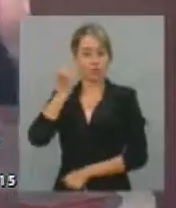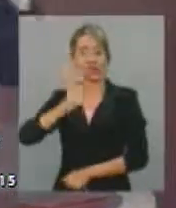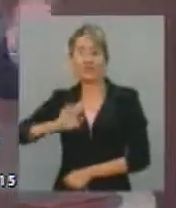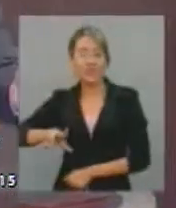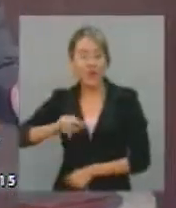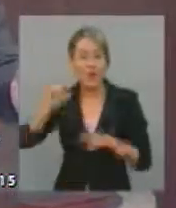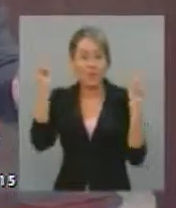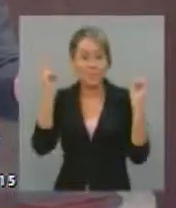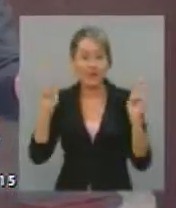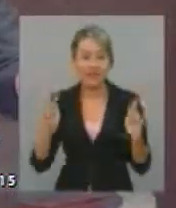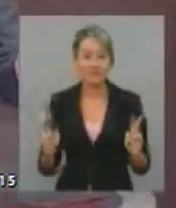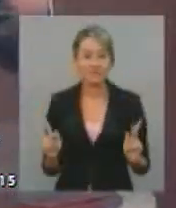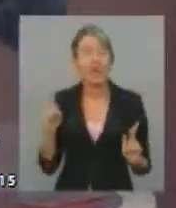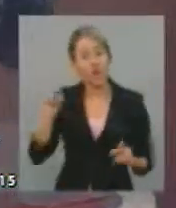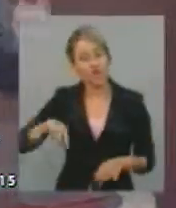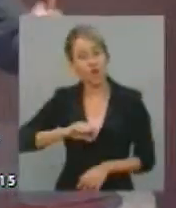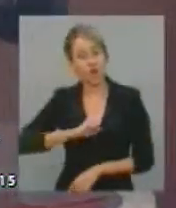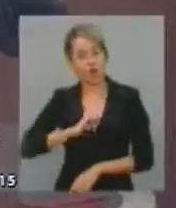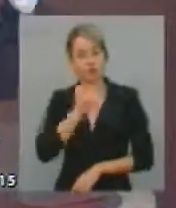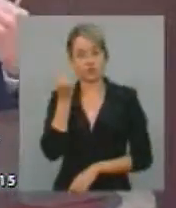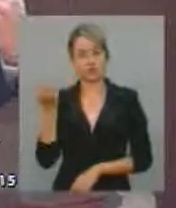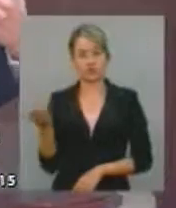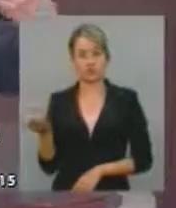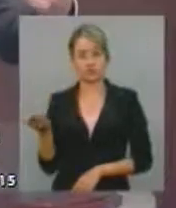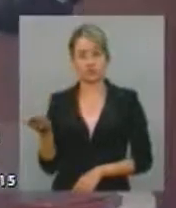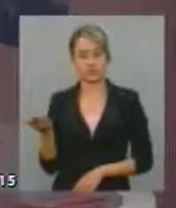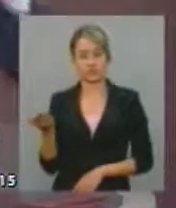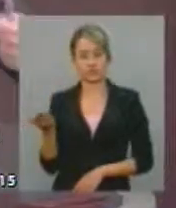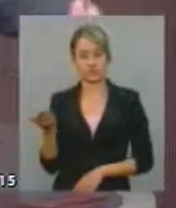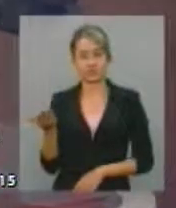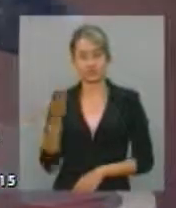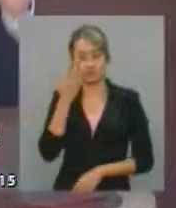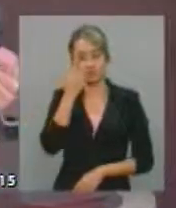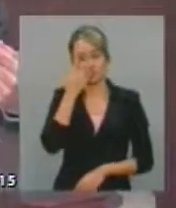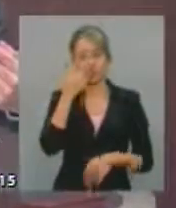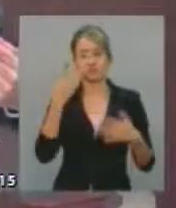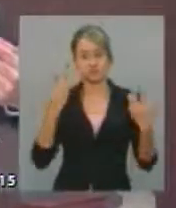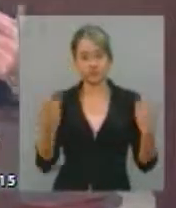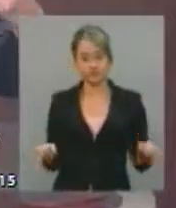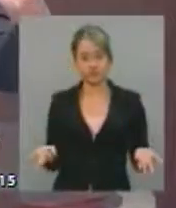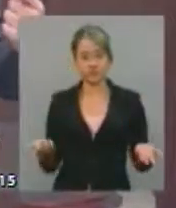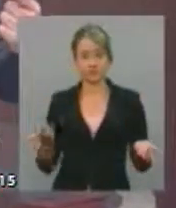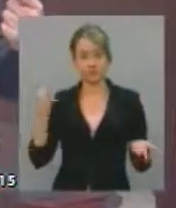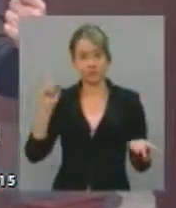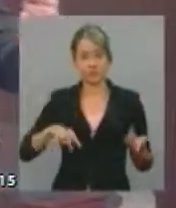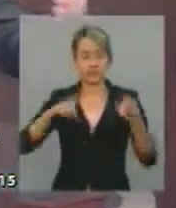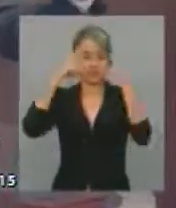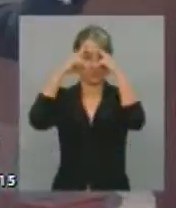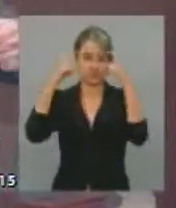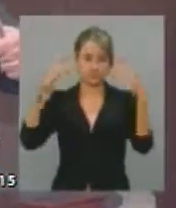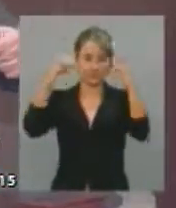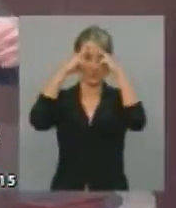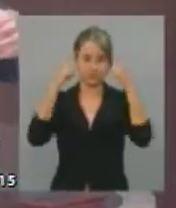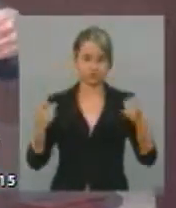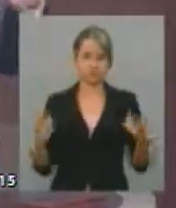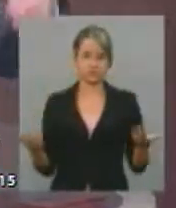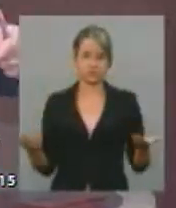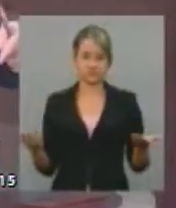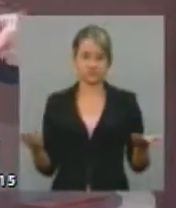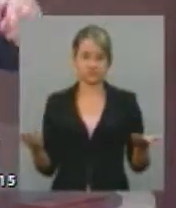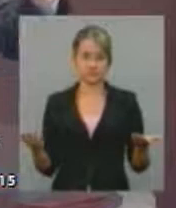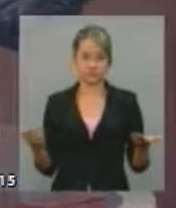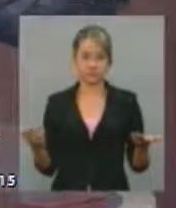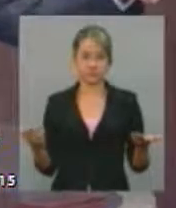Isso é cultura de ódio. Isso gera, portanto, mais e mais violência entre si,